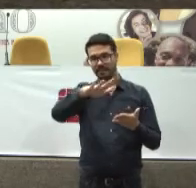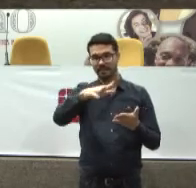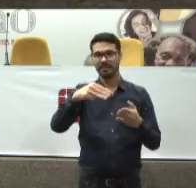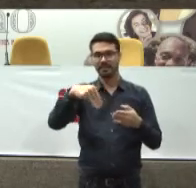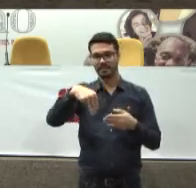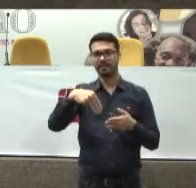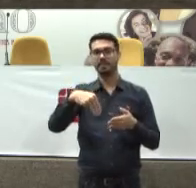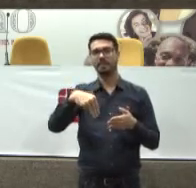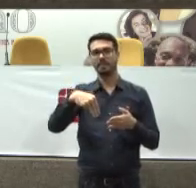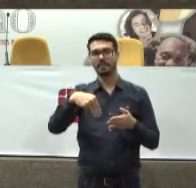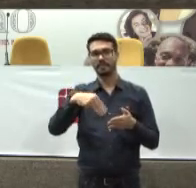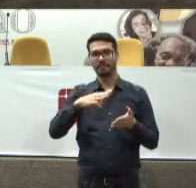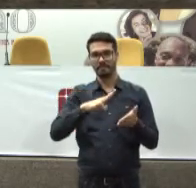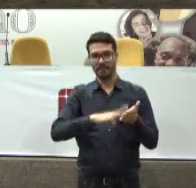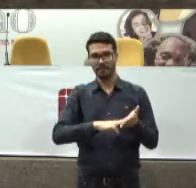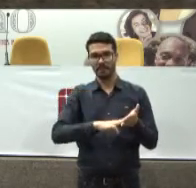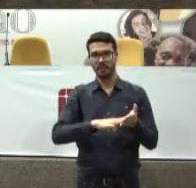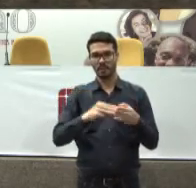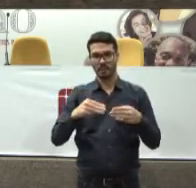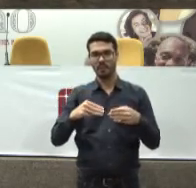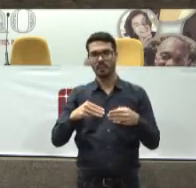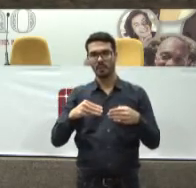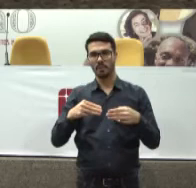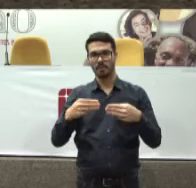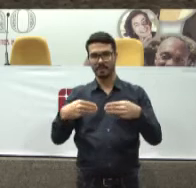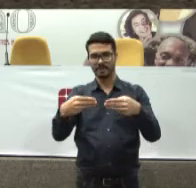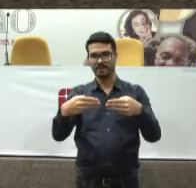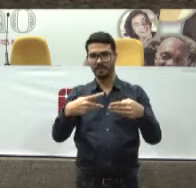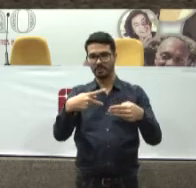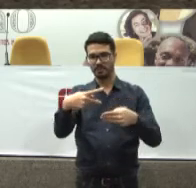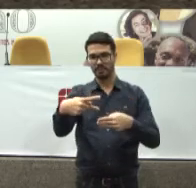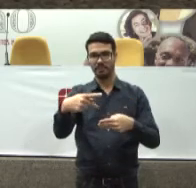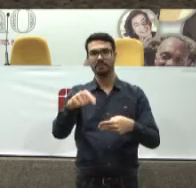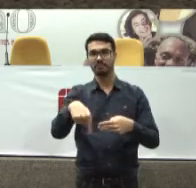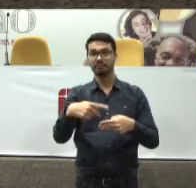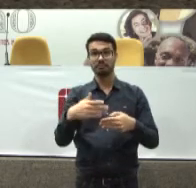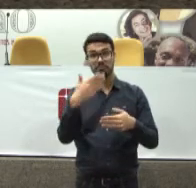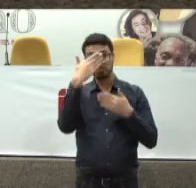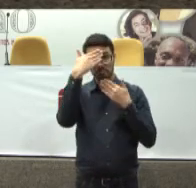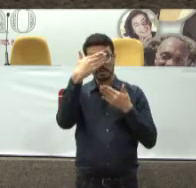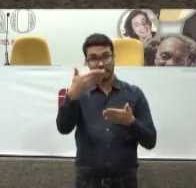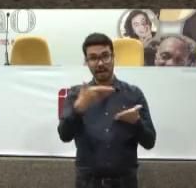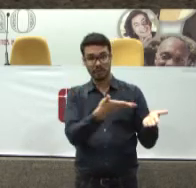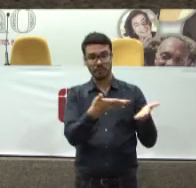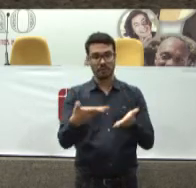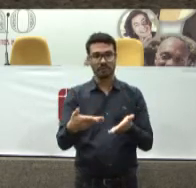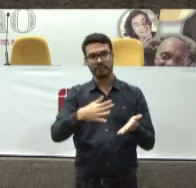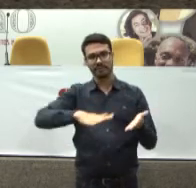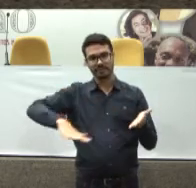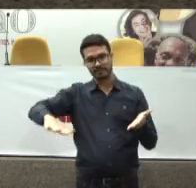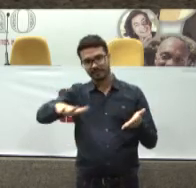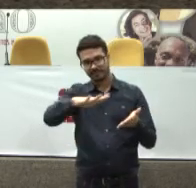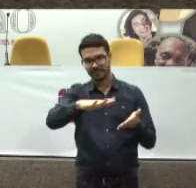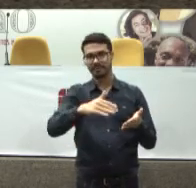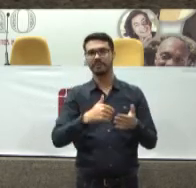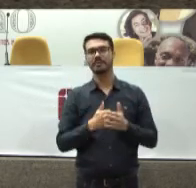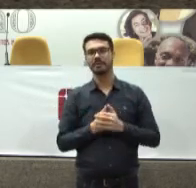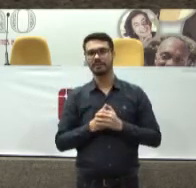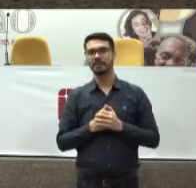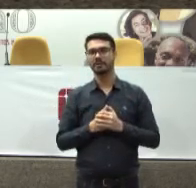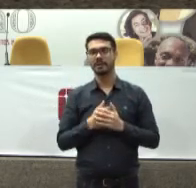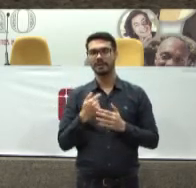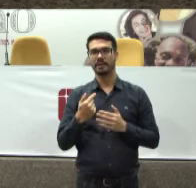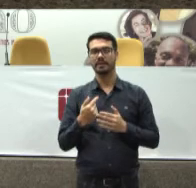Ministério Público Todos os seus membros Que aqui estão Meus colegas Do Distrito Federal Pelo convite Para estar aqui Na casa de vocês No Conselho Nacional Do Ministério